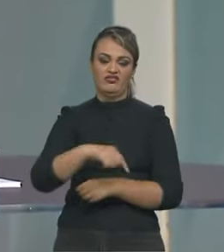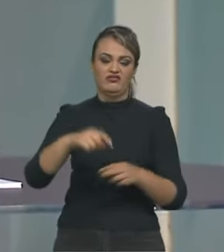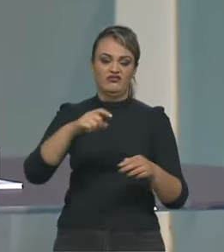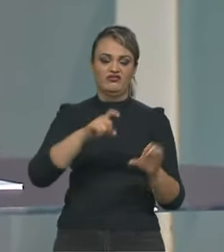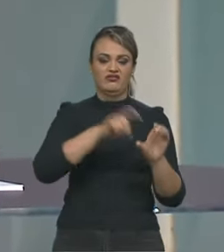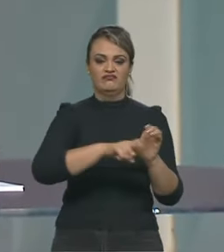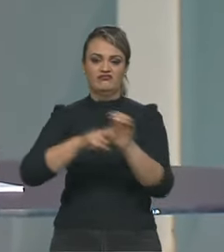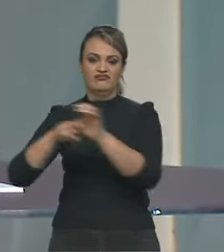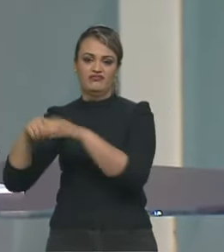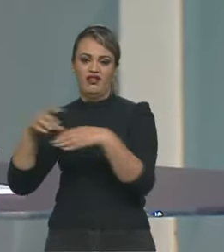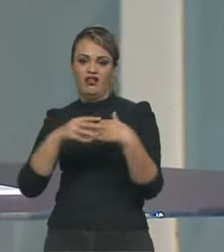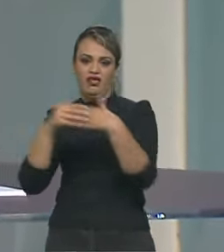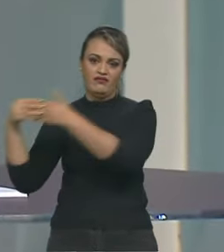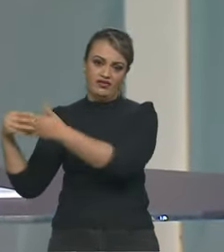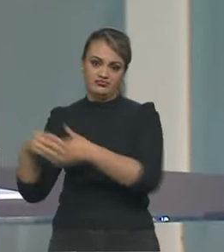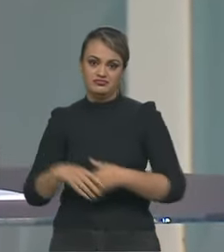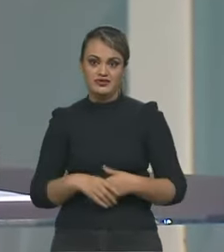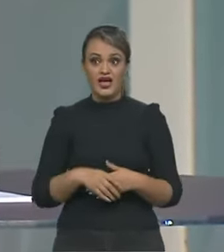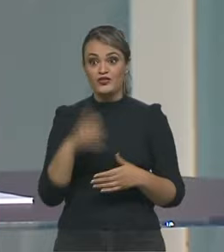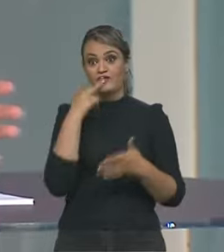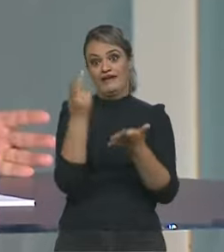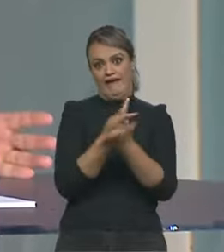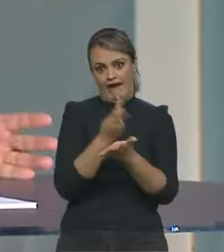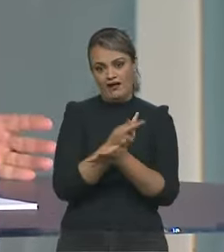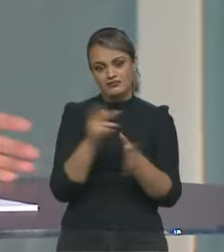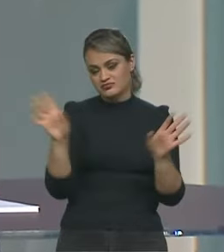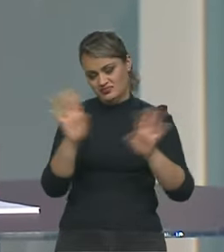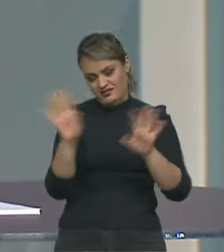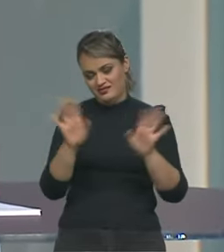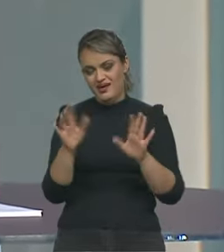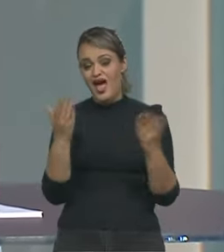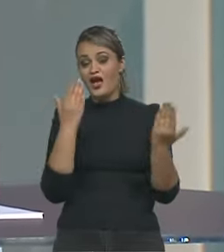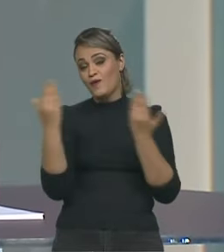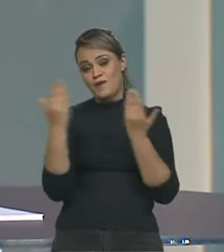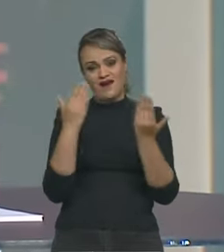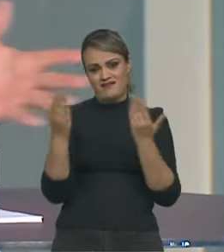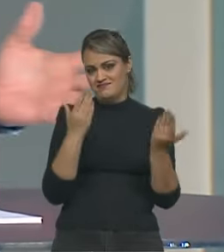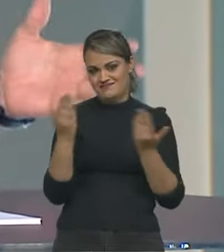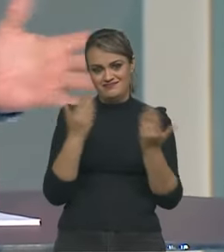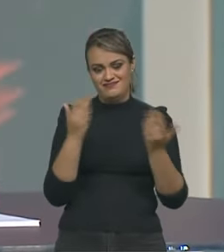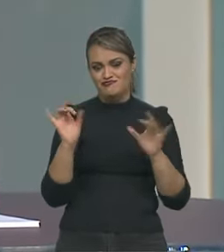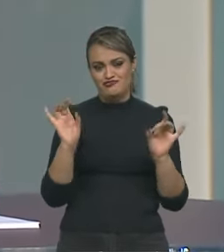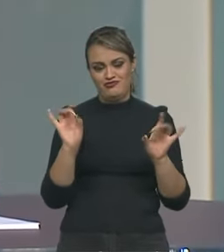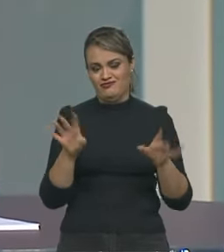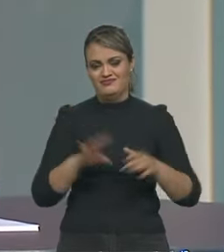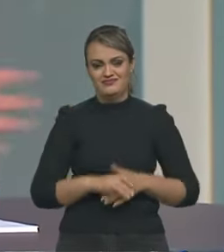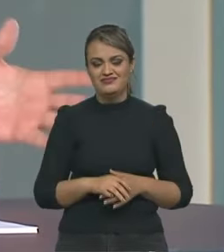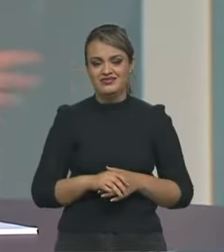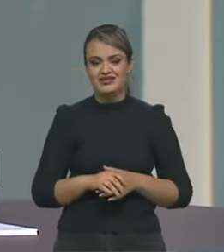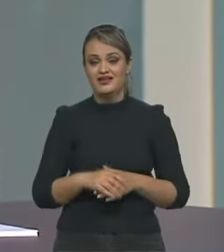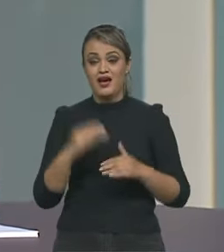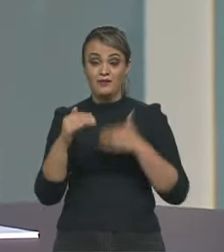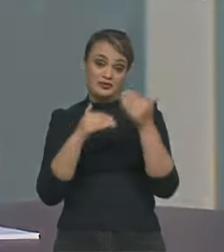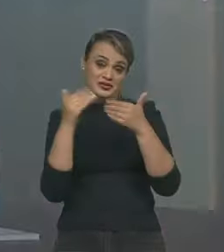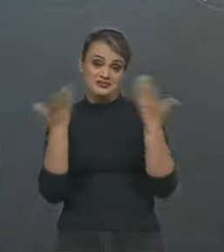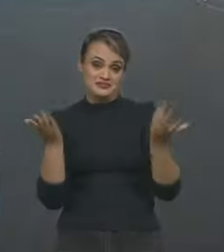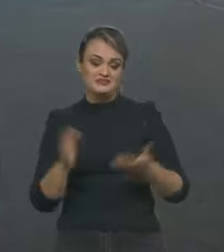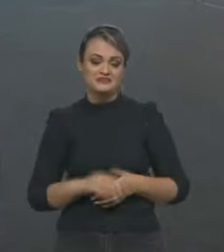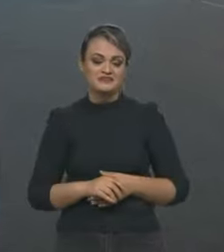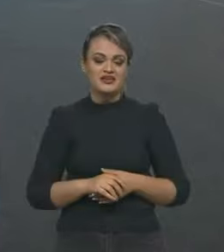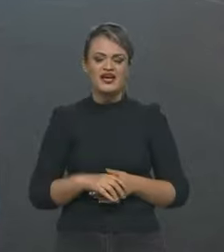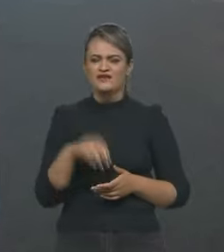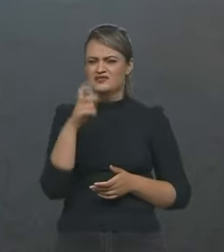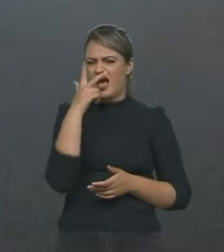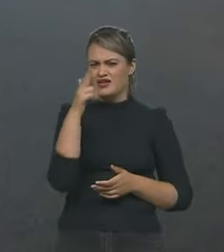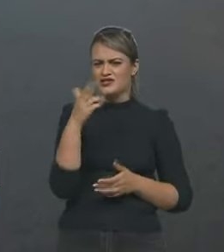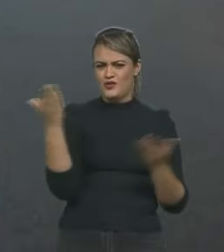mudou, eu não estou achando que é o certo e o errado. É como era antes e como era agora. É o progresso. Você acha que se